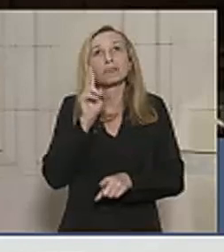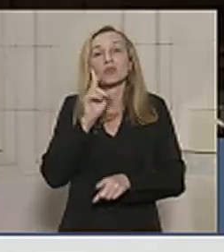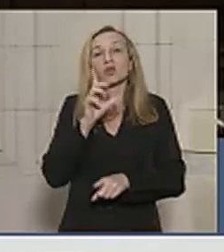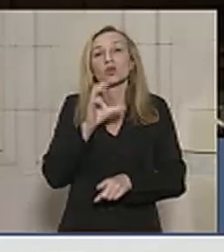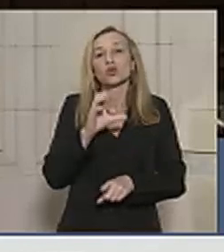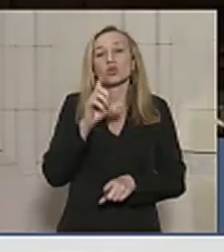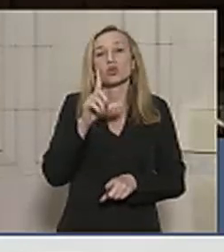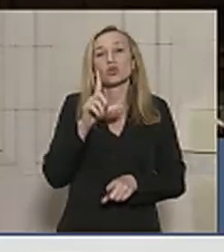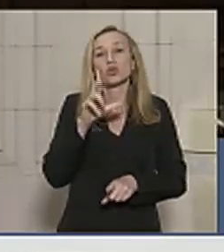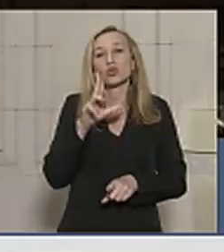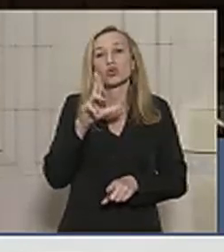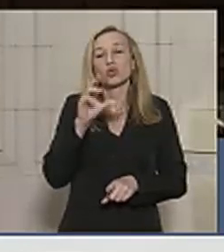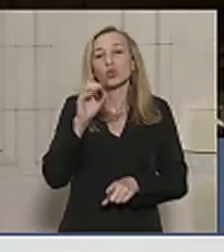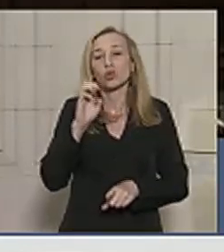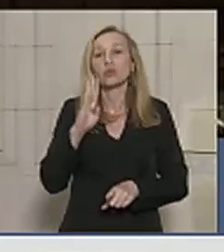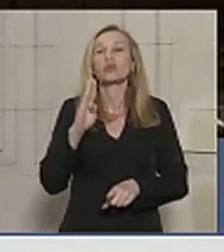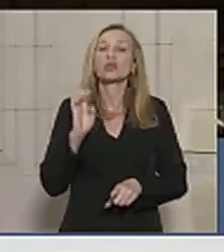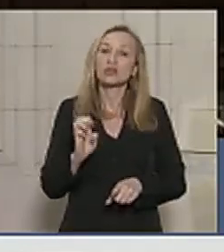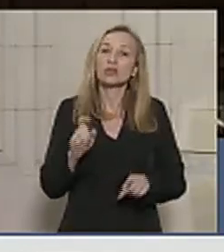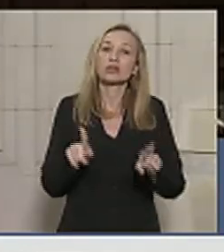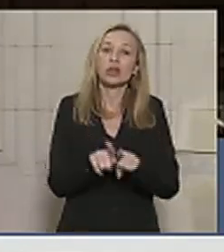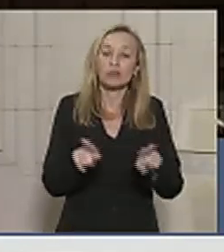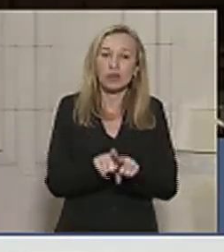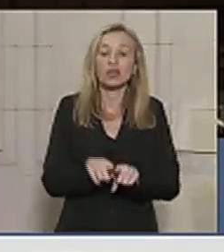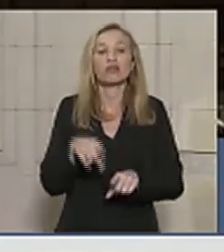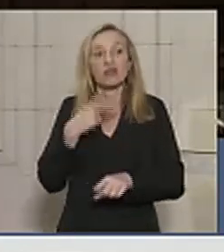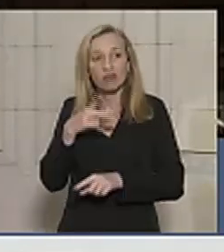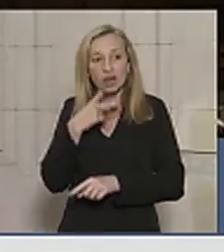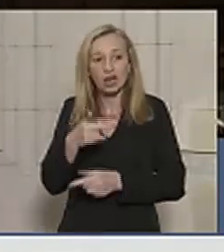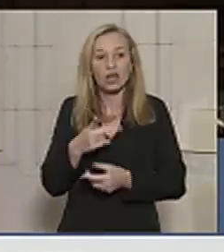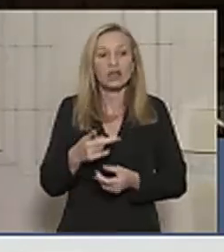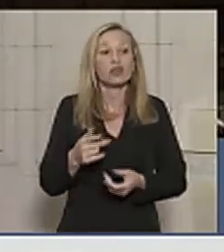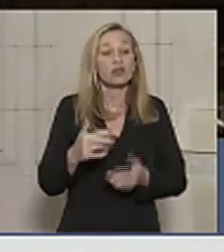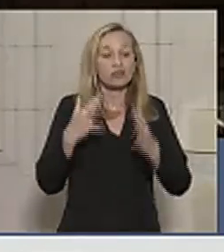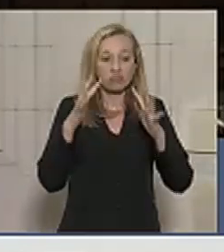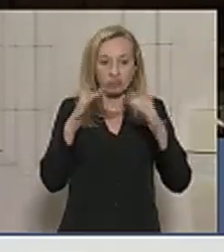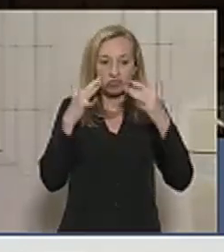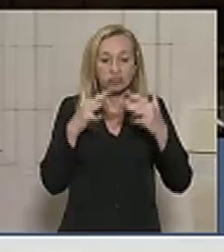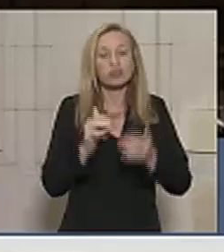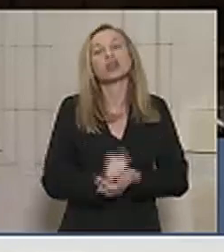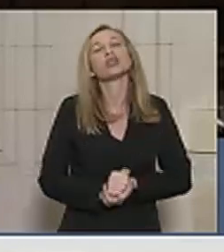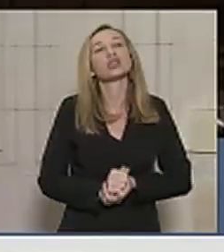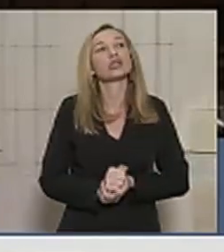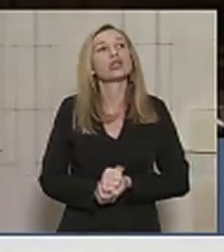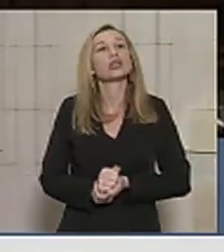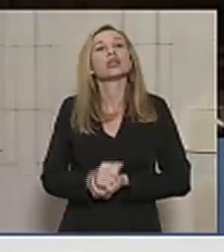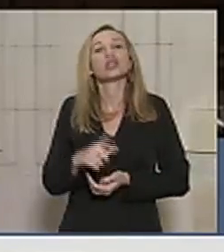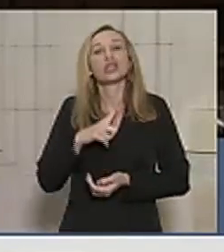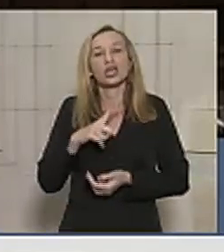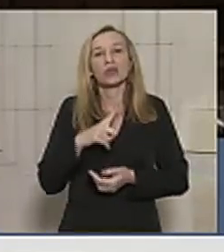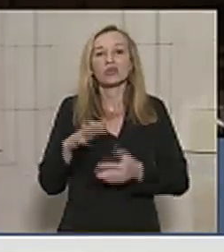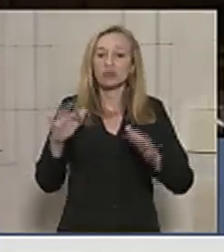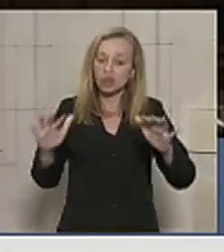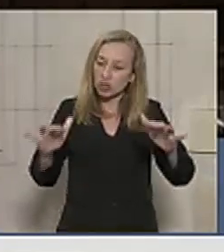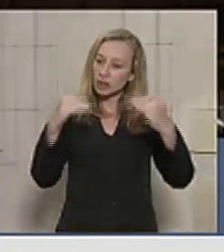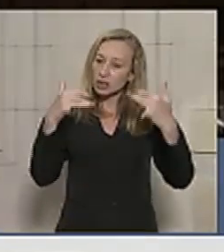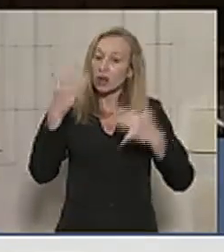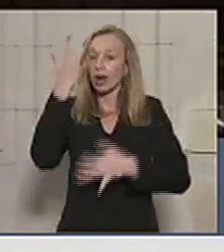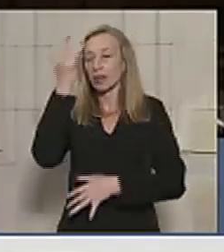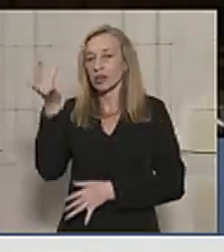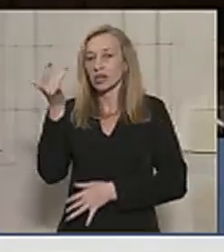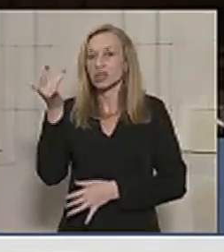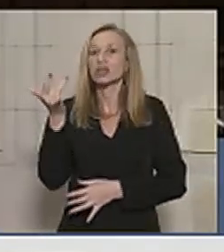é um tema que será levado em consideração, e fica aqui o meu alerta para que tenhamos bastante atenção amanhã